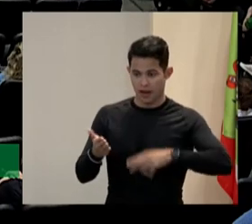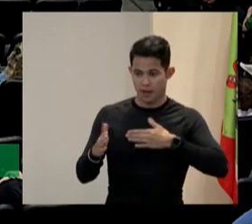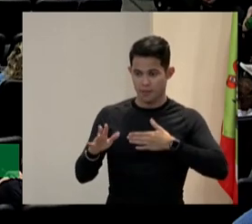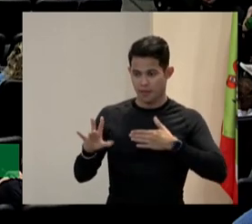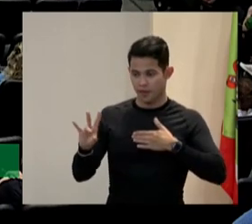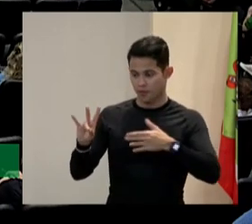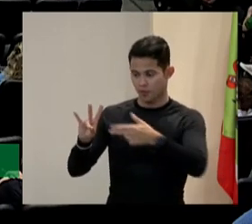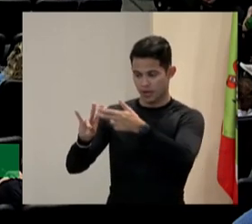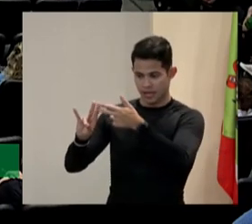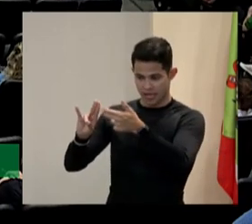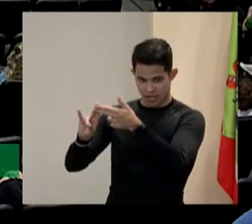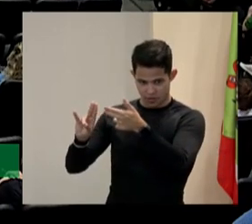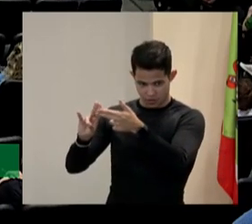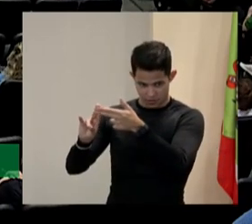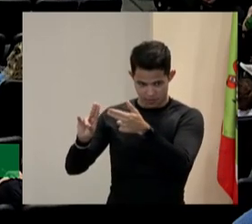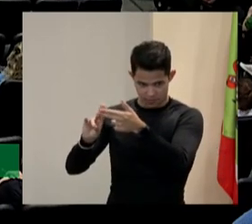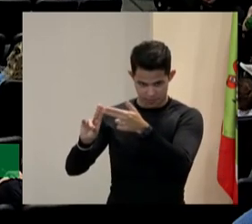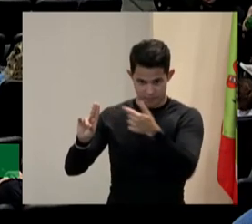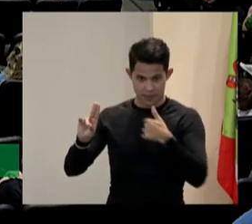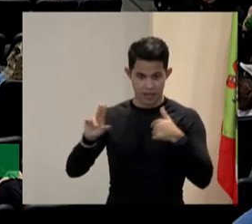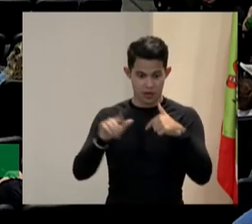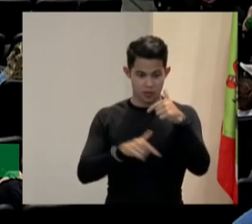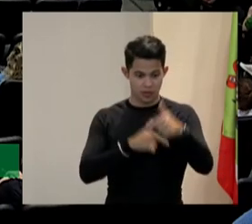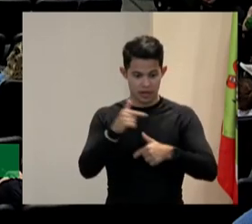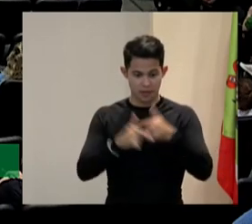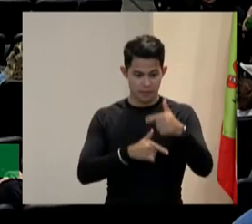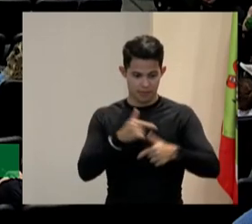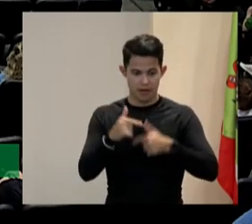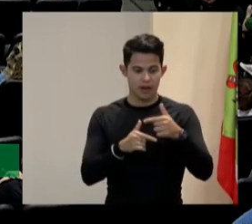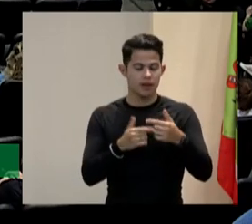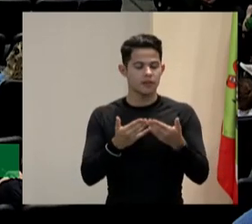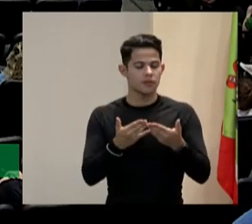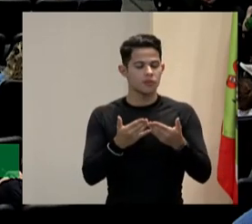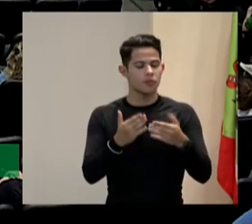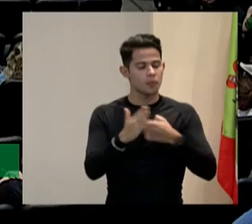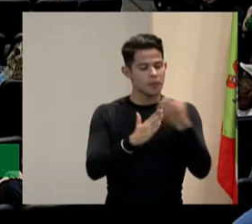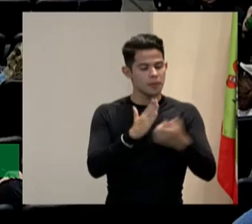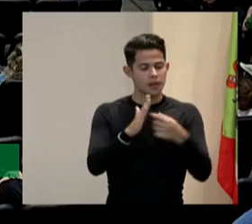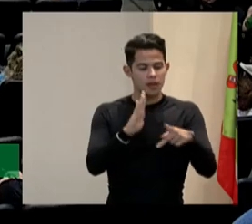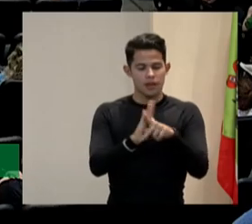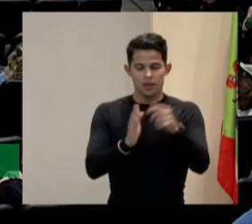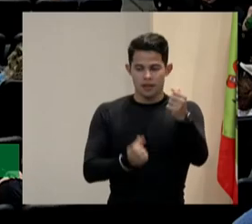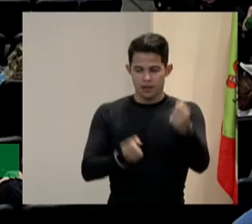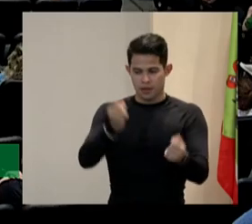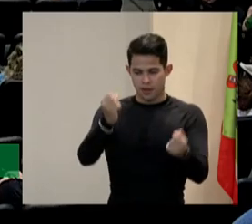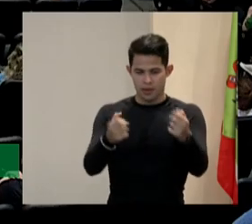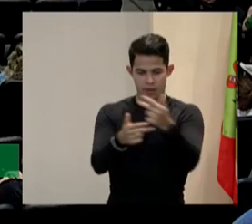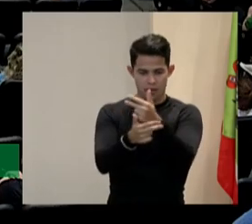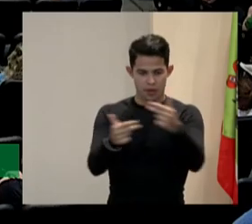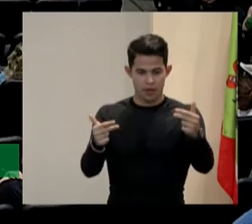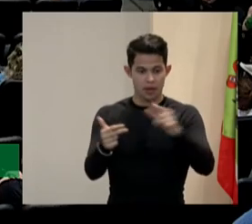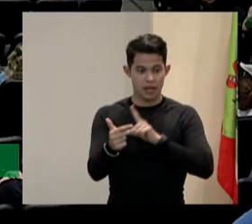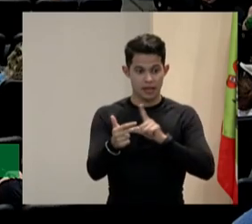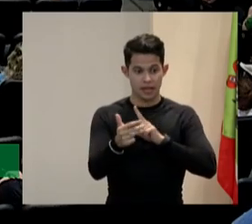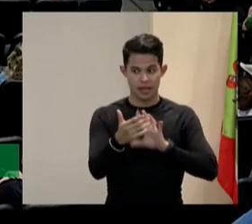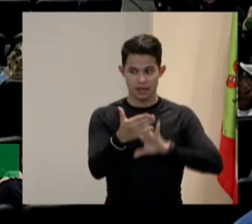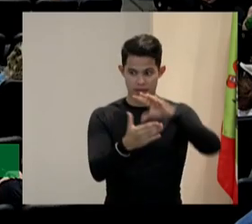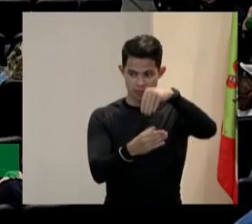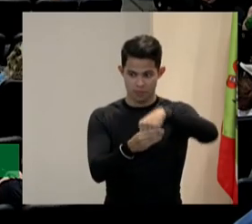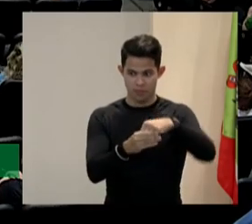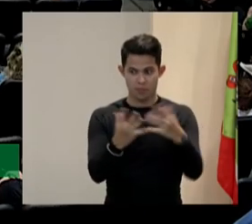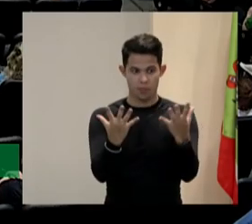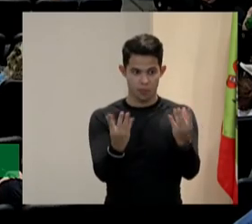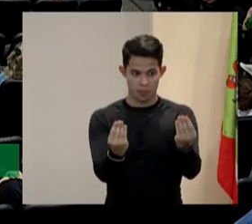pela empresa mas eu trabalho na General Motors uma empresa automotiva e lá tem uma população de deficiente auditivo gigantesca